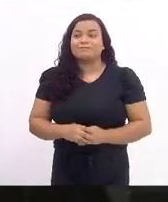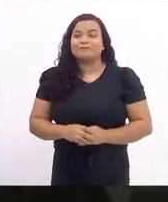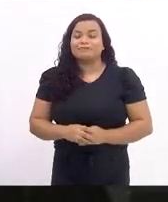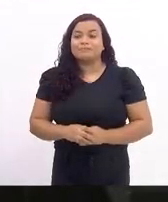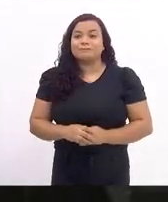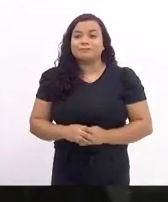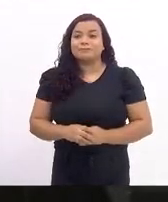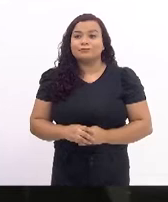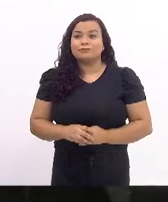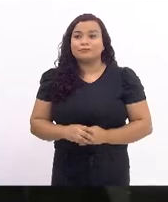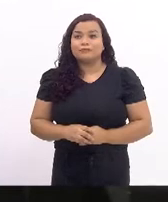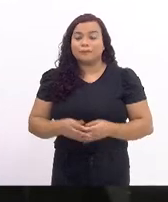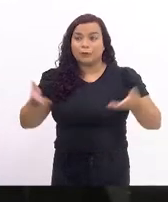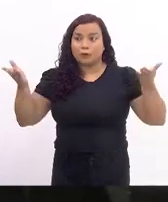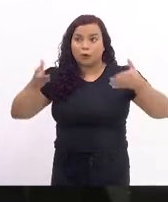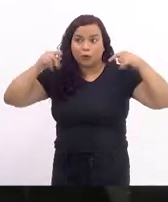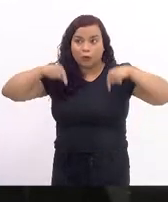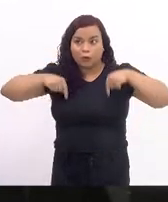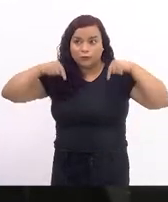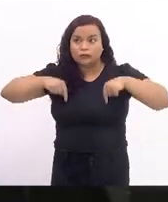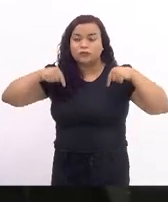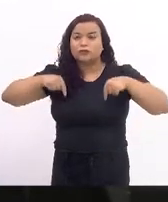é que a data de hoje